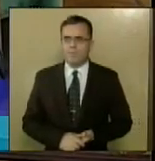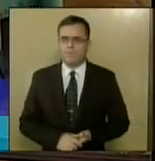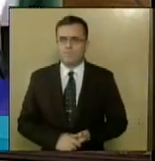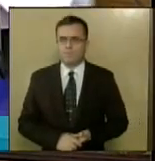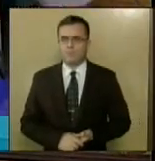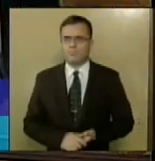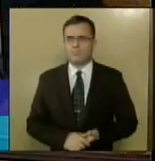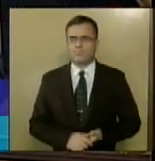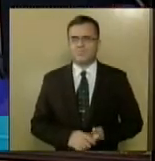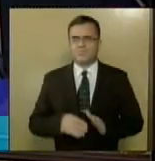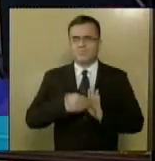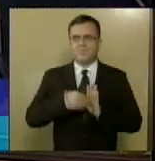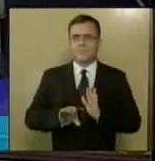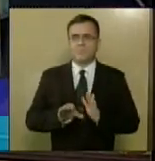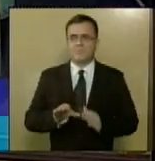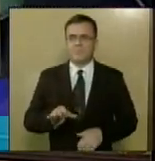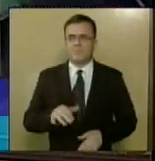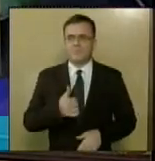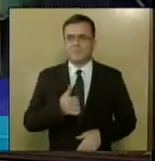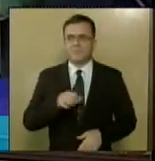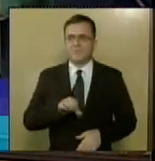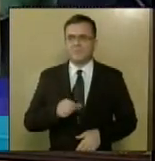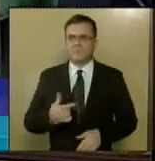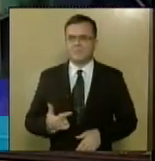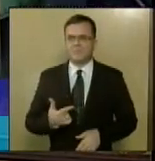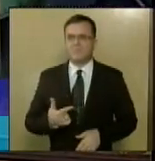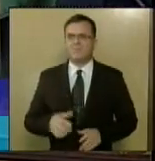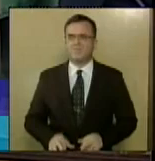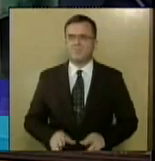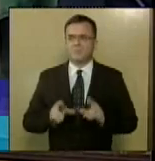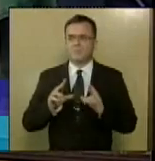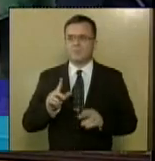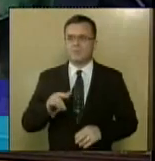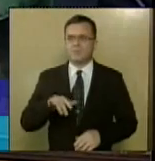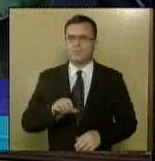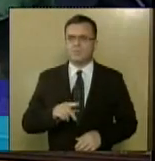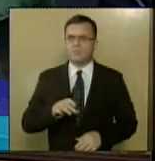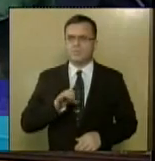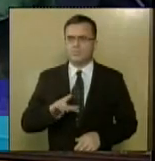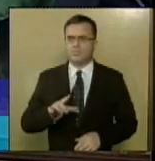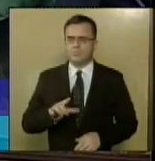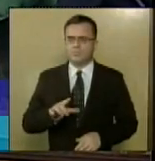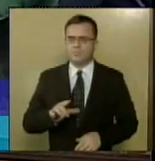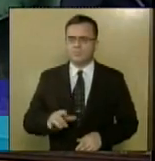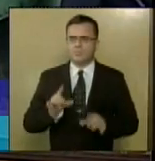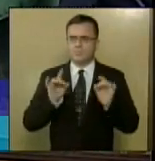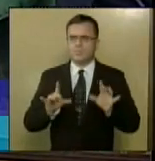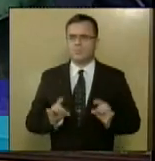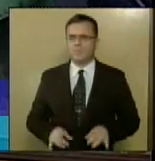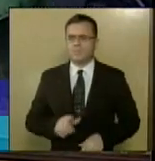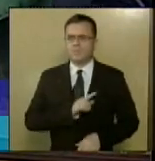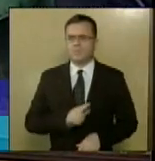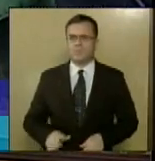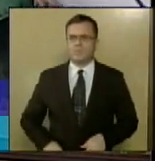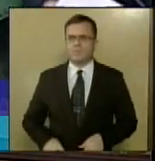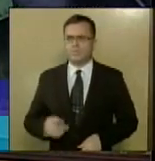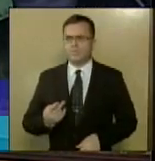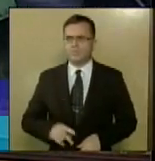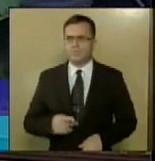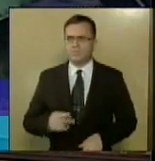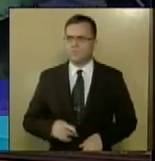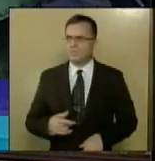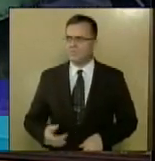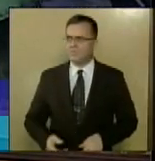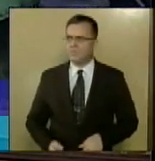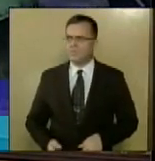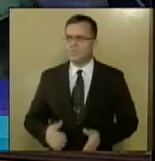Indicação de número 192, de autoria do deputado Luciano Pimentel. Excelentíssimo senhor governador do Estado, e